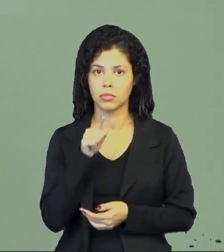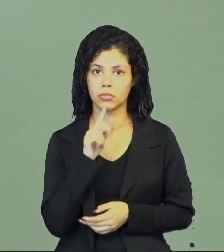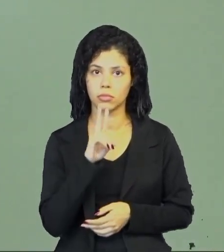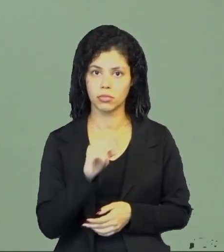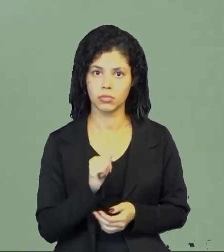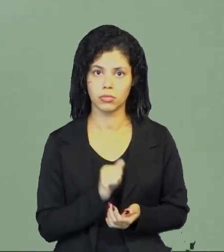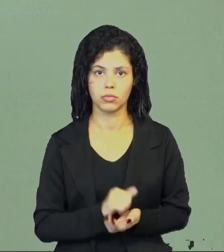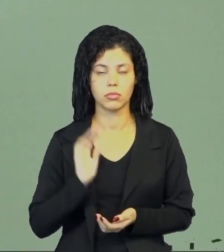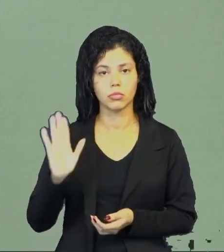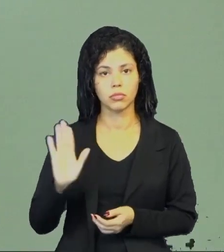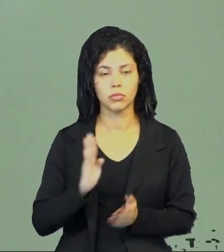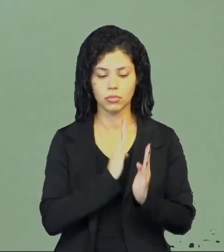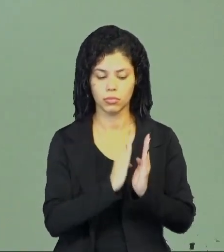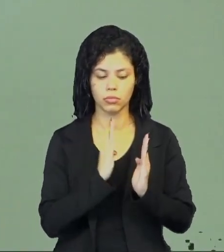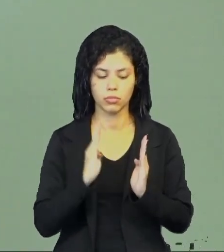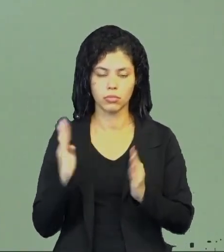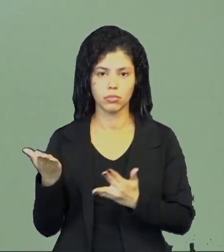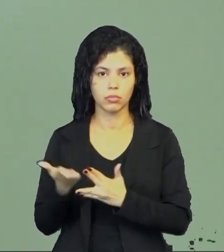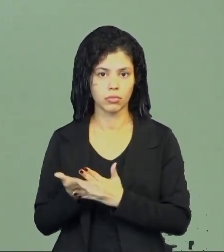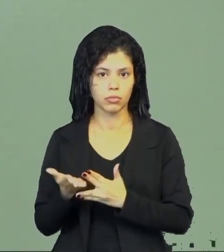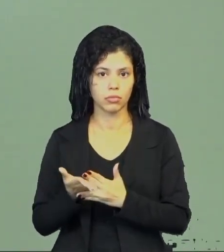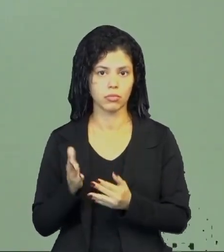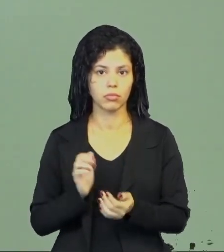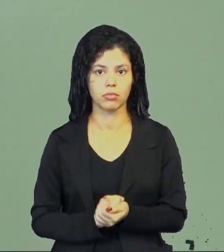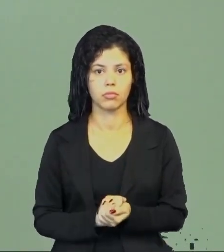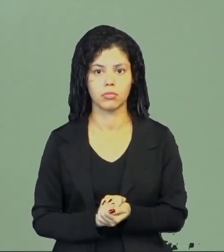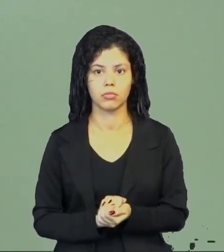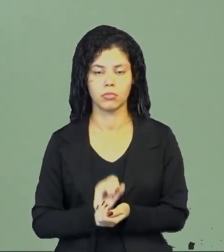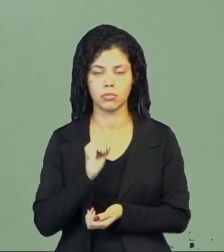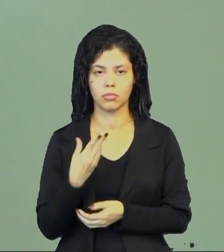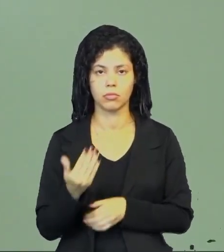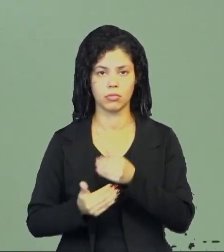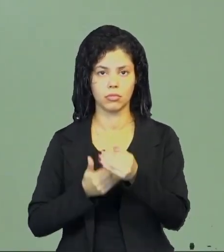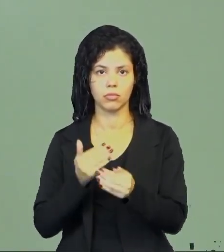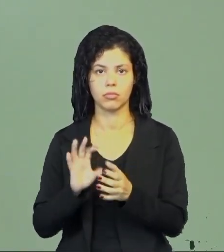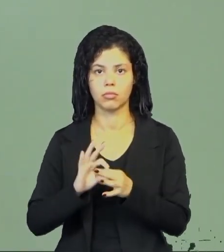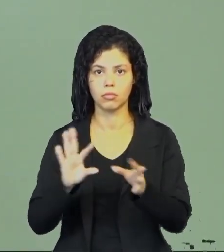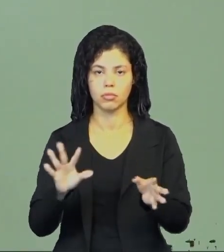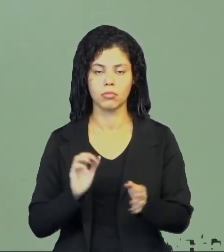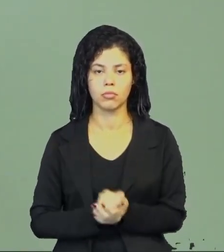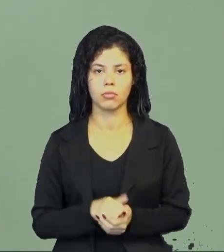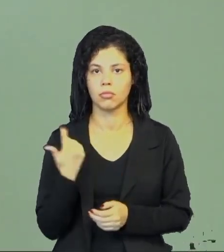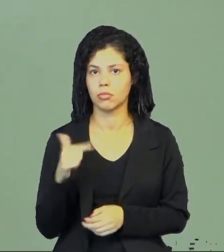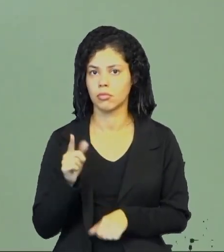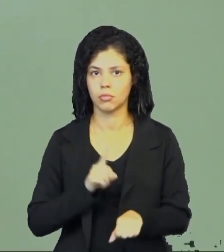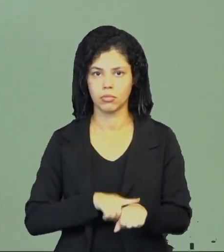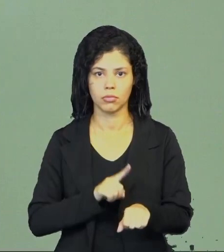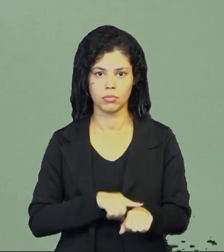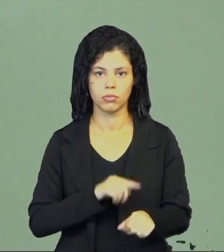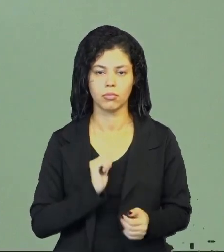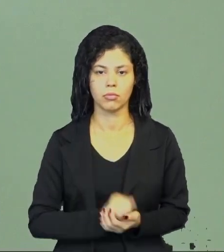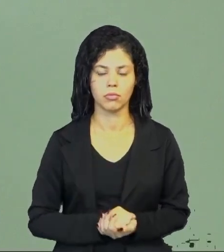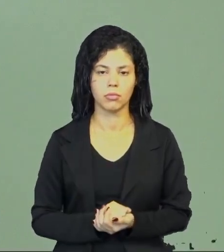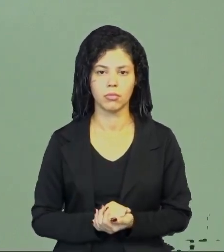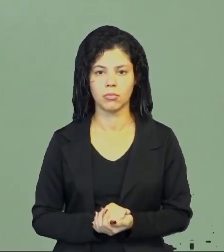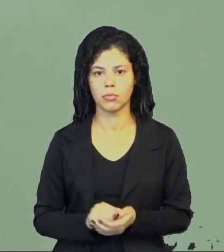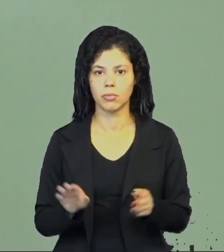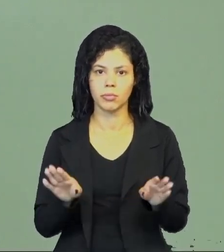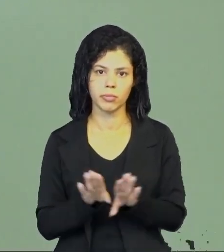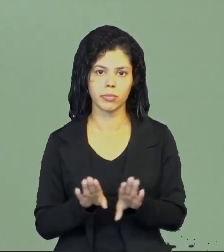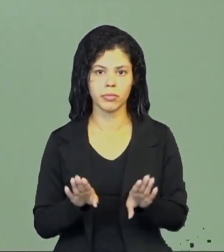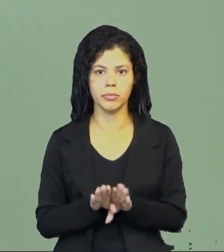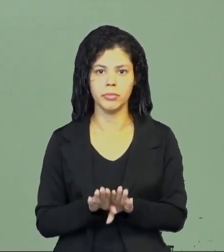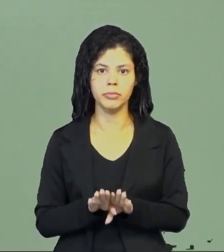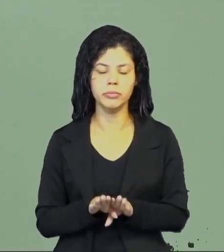você só vai para o defecante da biblioteca nos seus intervalos, né. Ou durante os tempos livres, sei lá, não tem horário. E também,